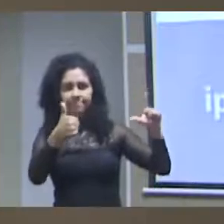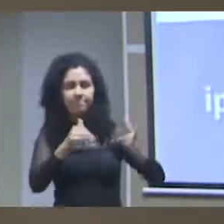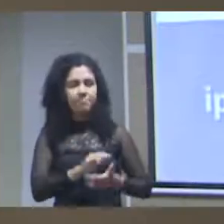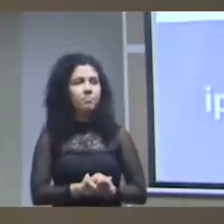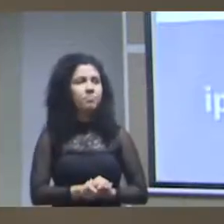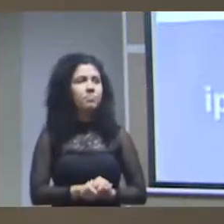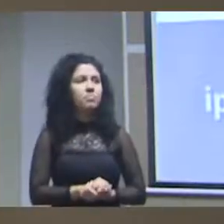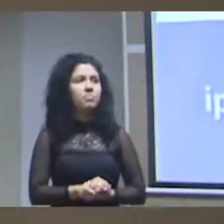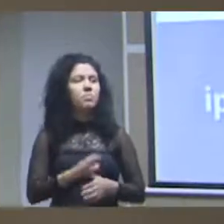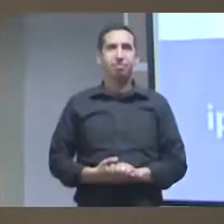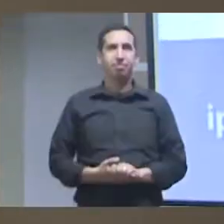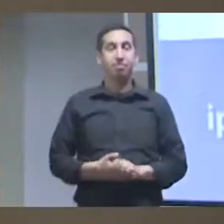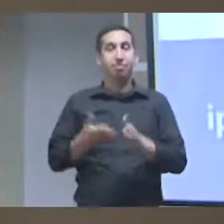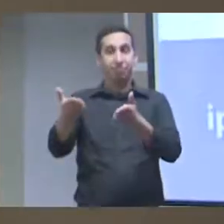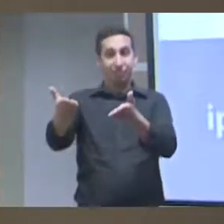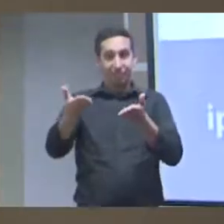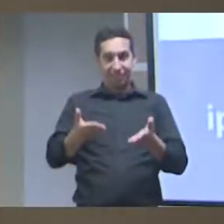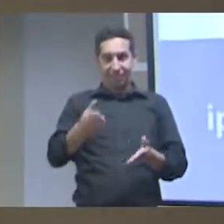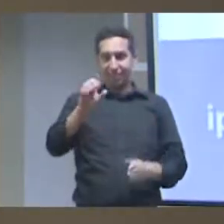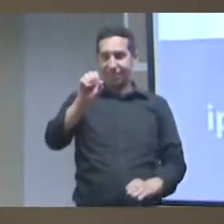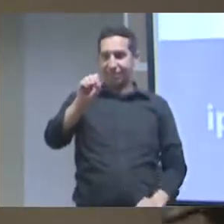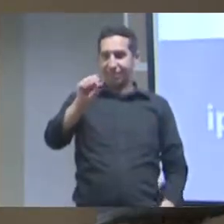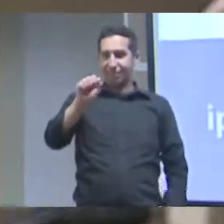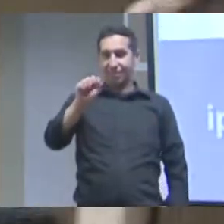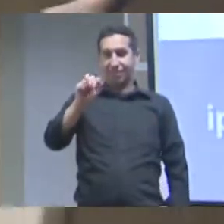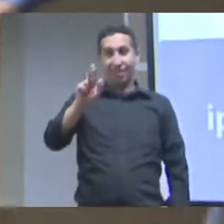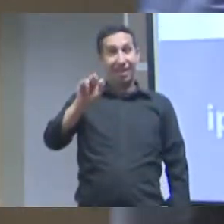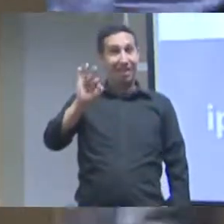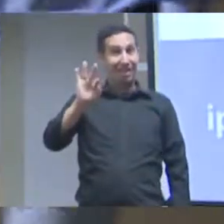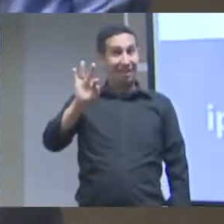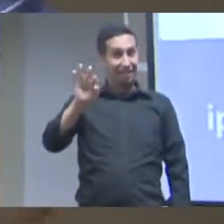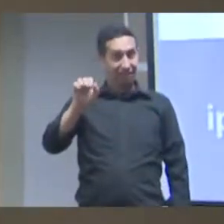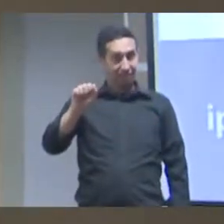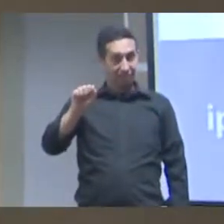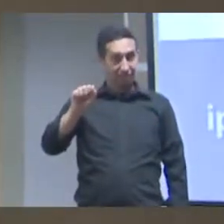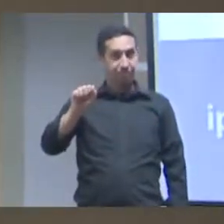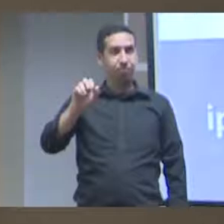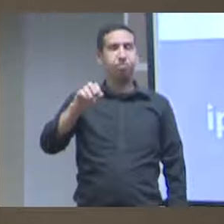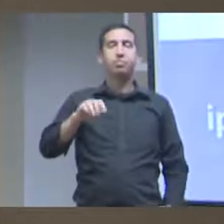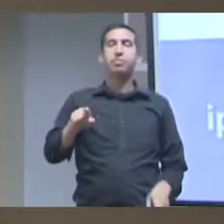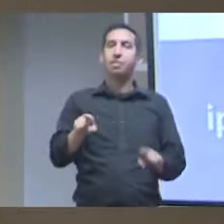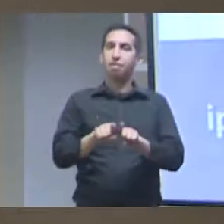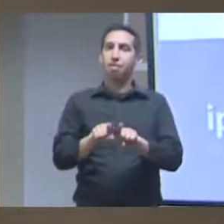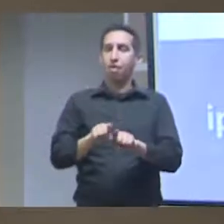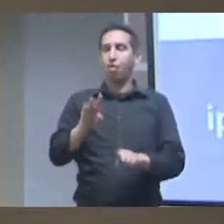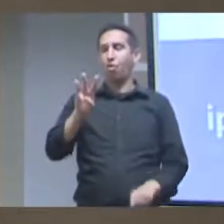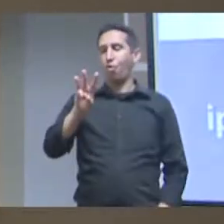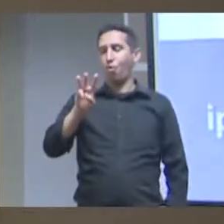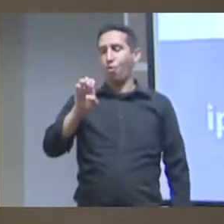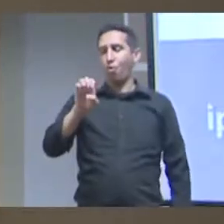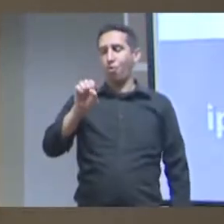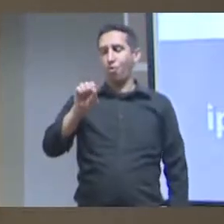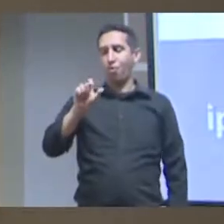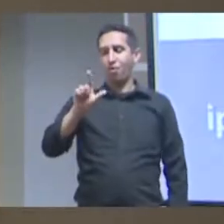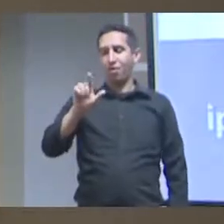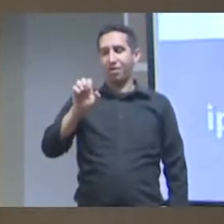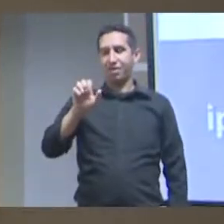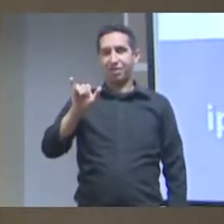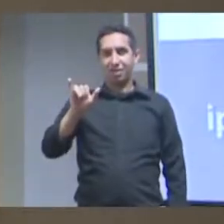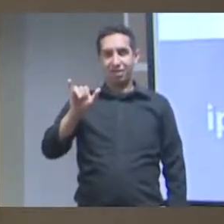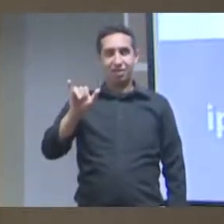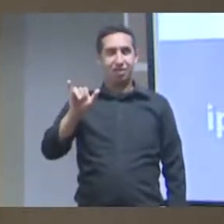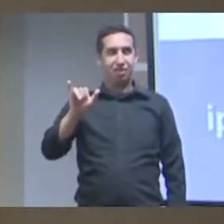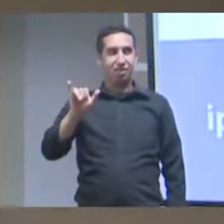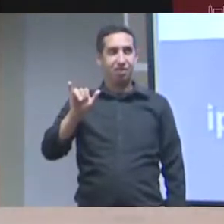convidamos também para compor a mesa a senhora Sarita Albagli o senhor